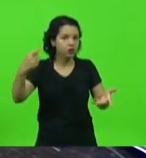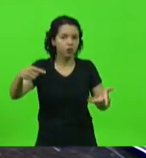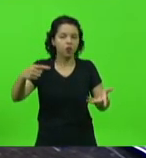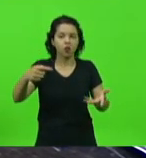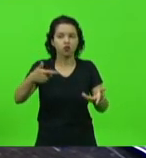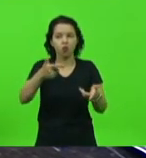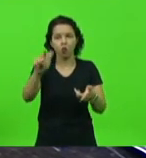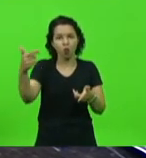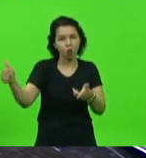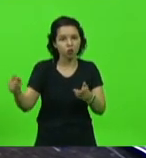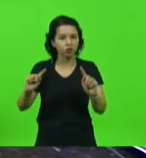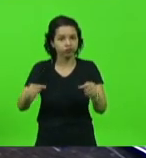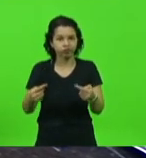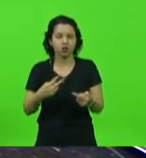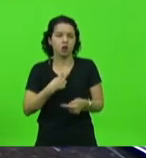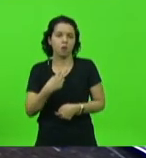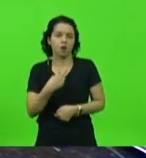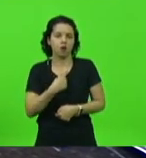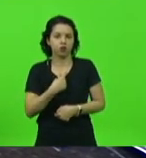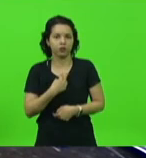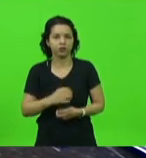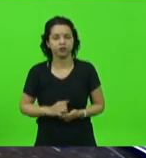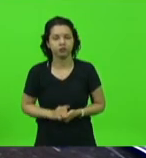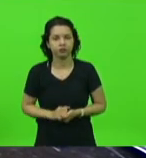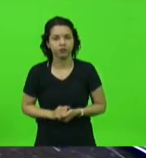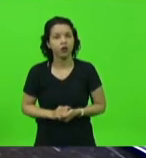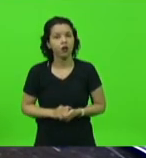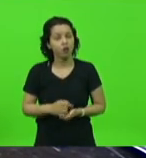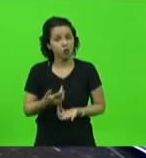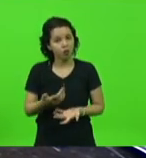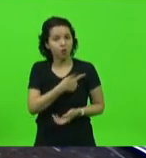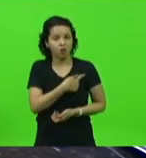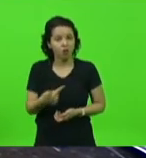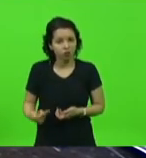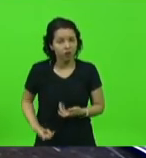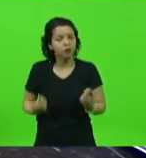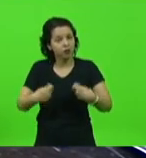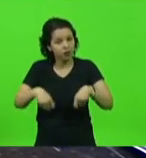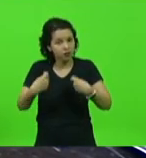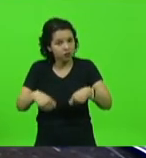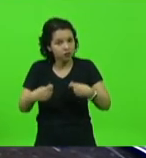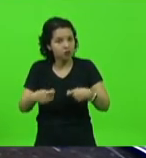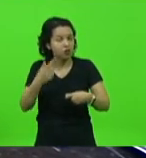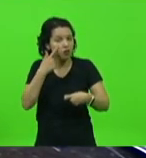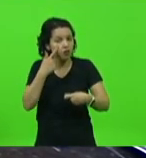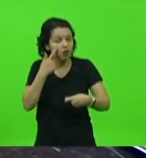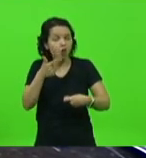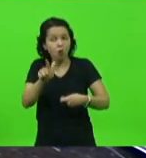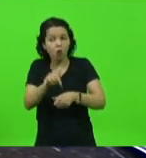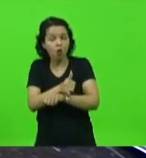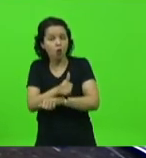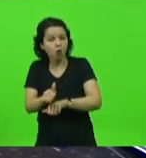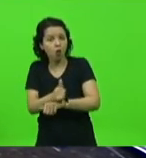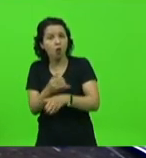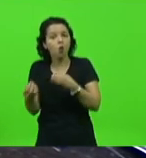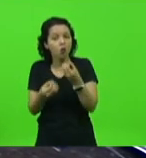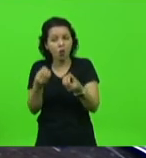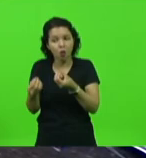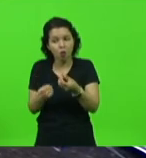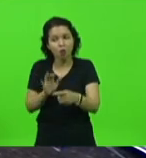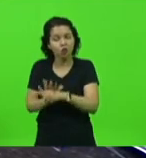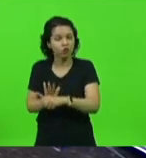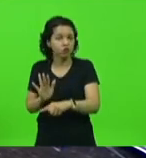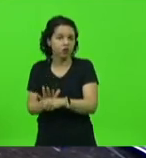seletivas, então, que o governo ache outra forma, outro meio de eles poderem participar dessa seletiva. E,